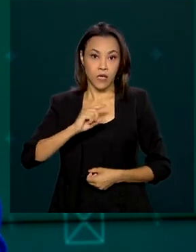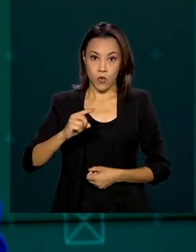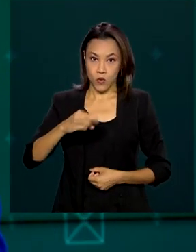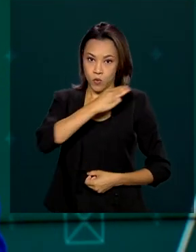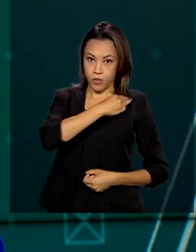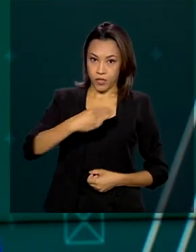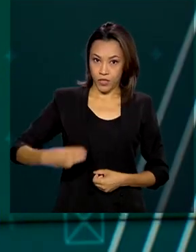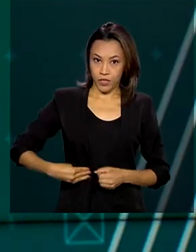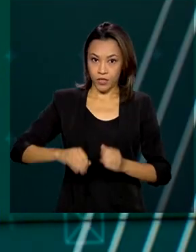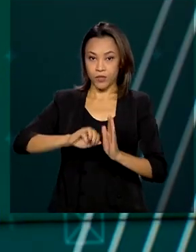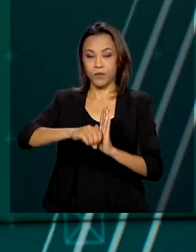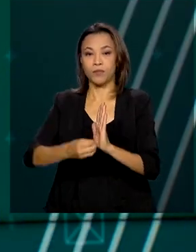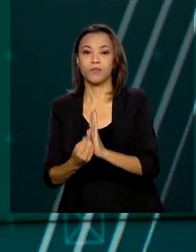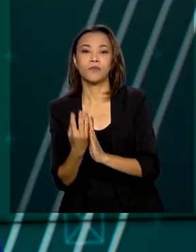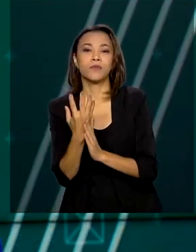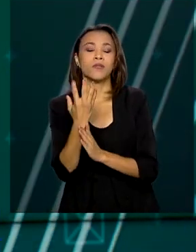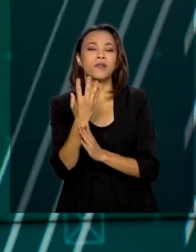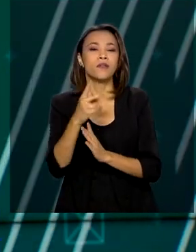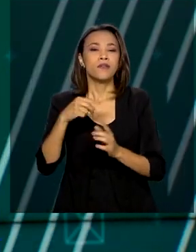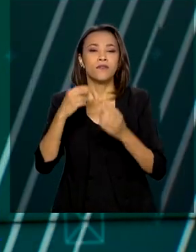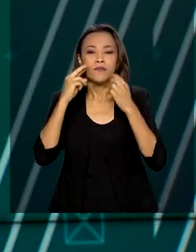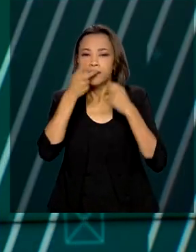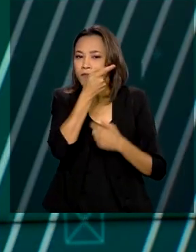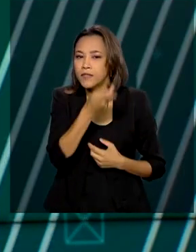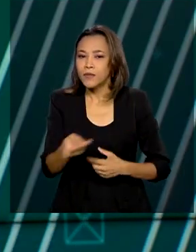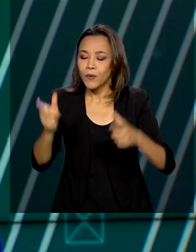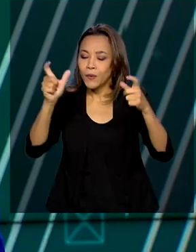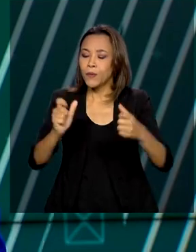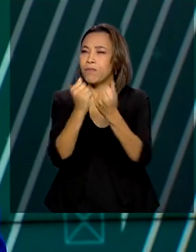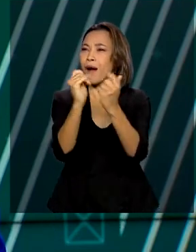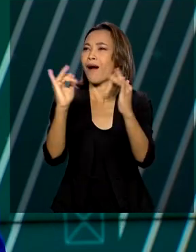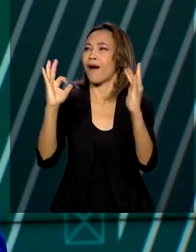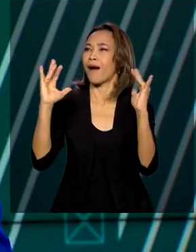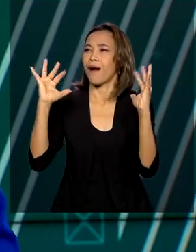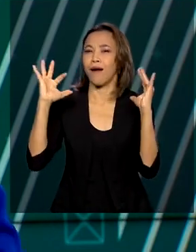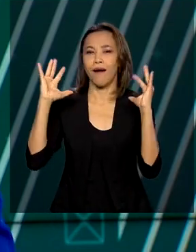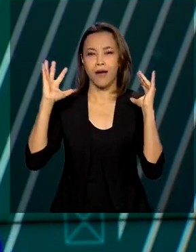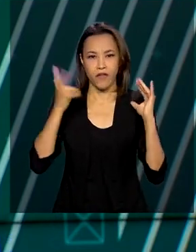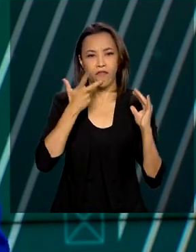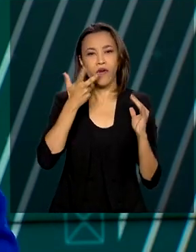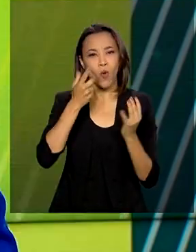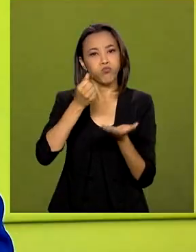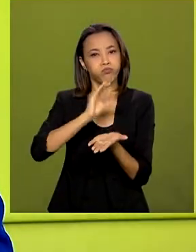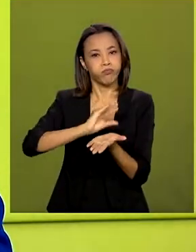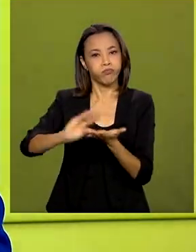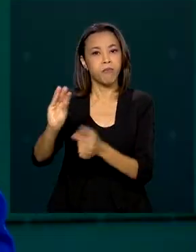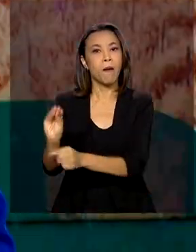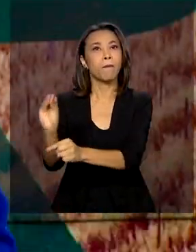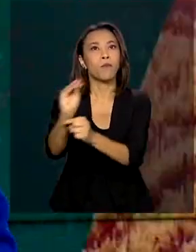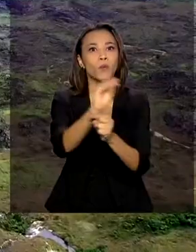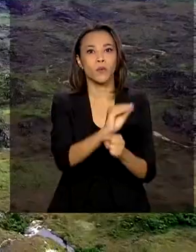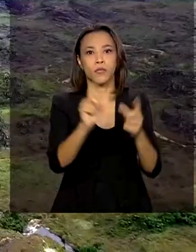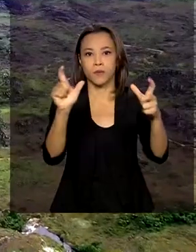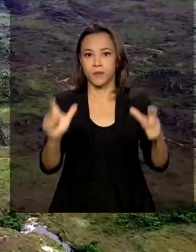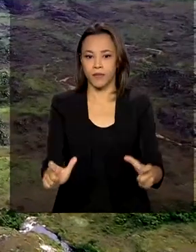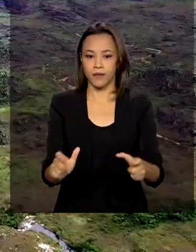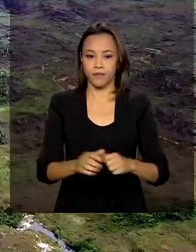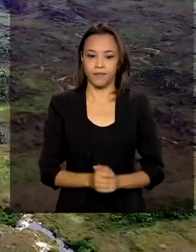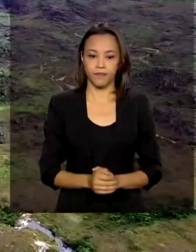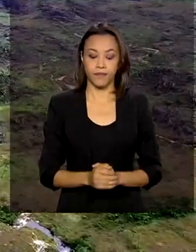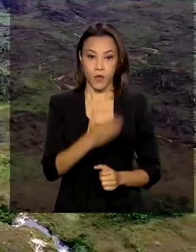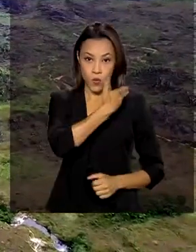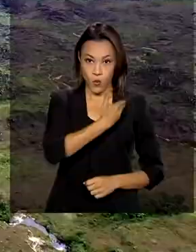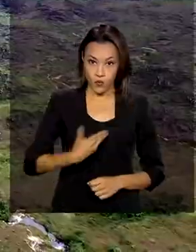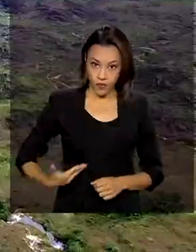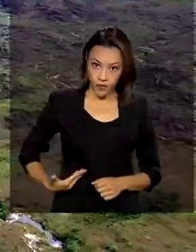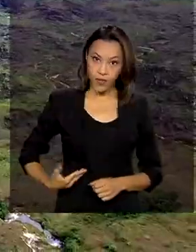visitou o Parque Nacional das Sempre Vivas e anunciou reparses para a preservação do local. O governo